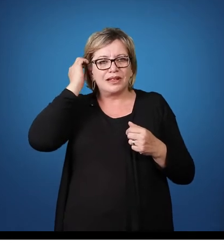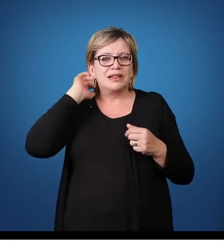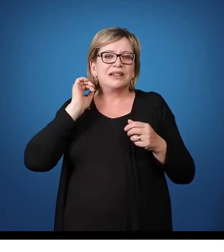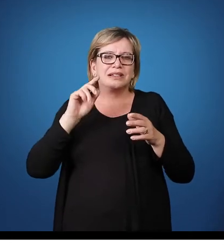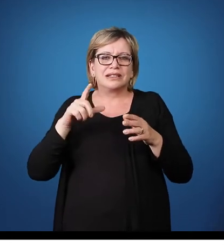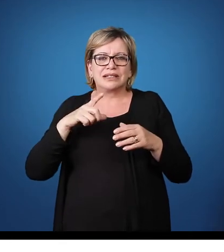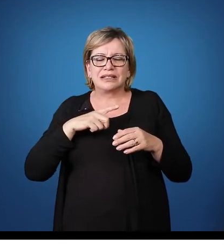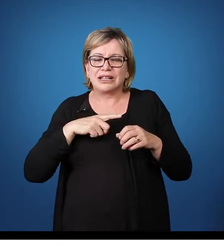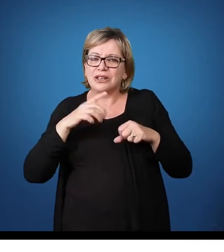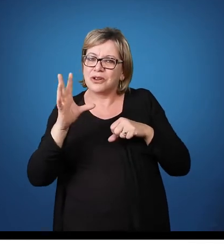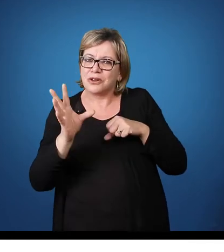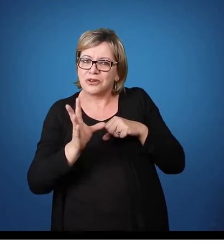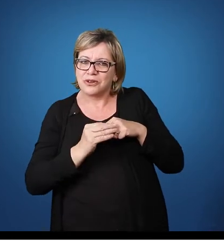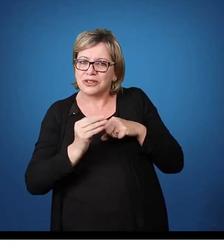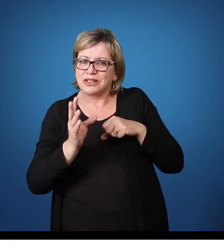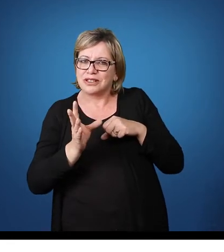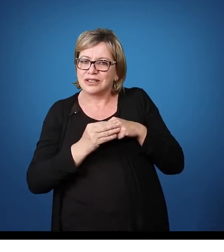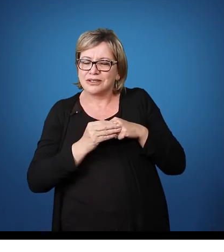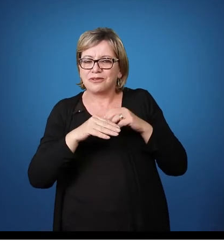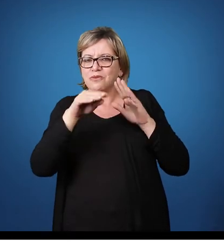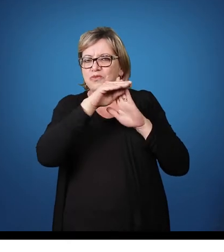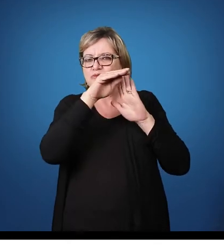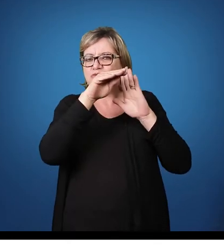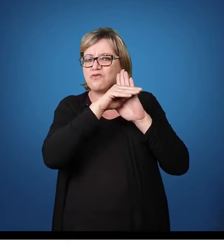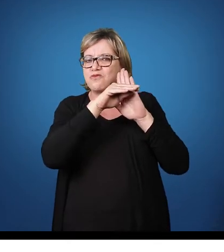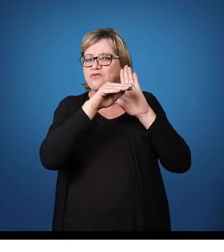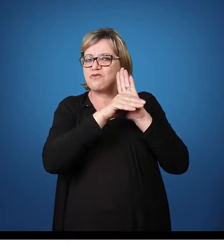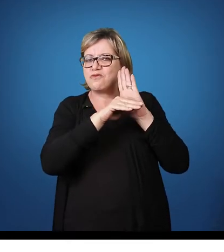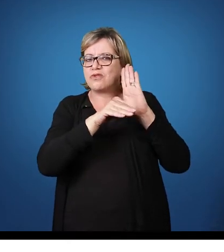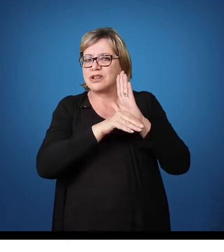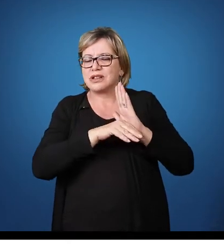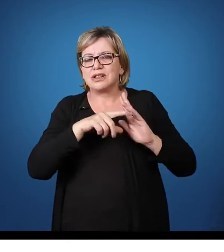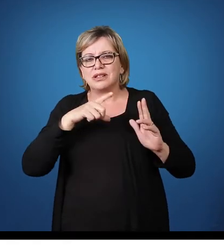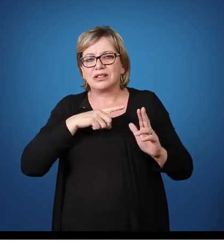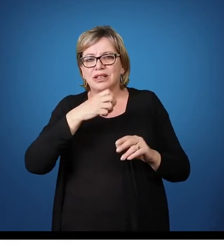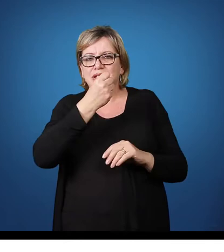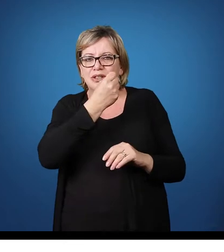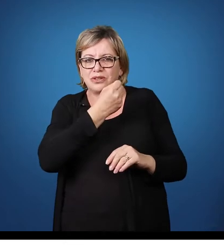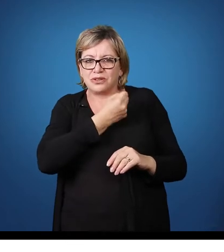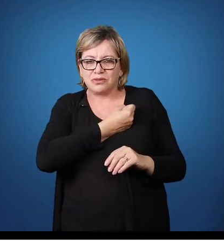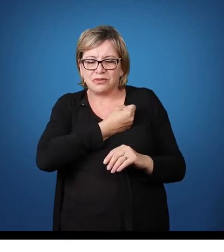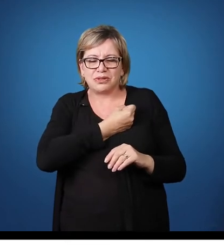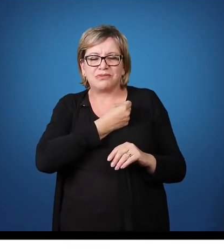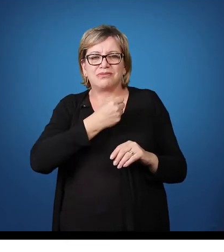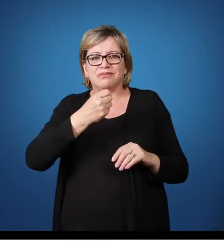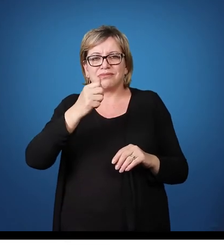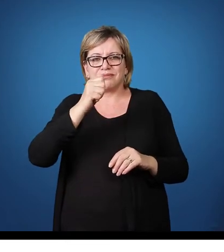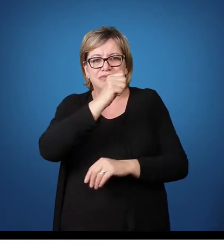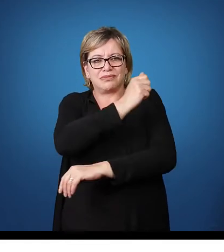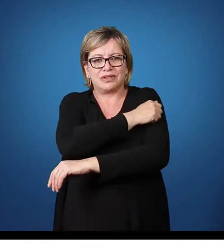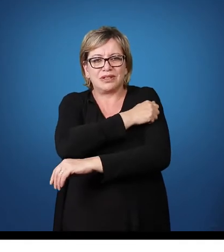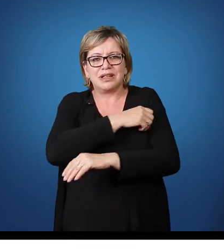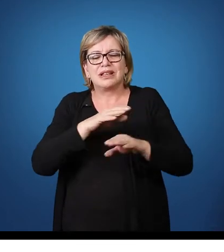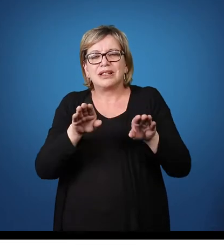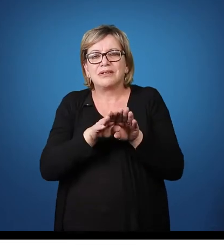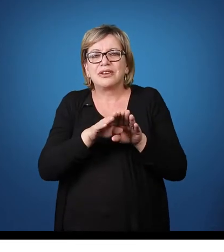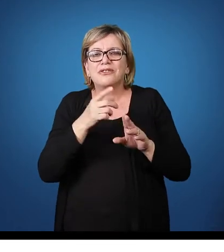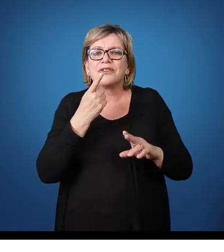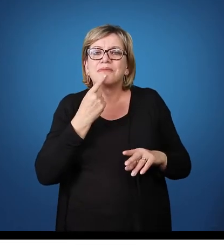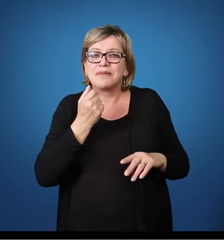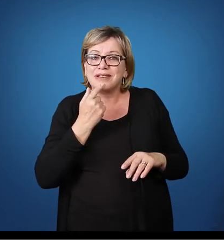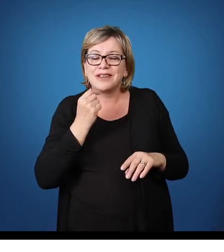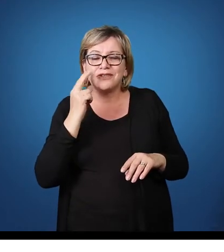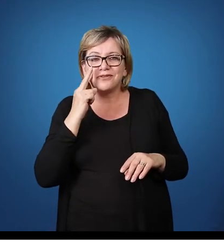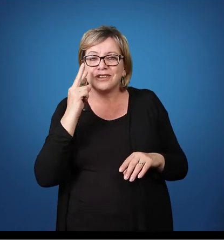questão de alguns conhecimentos, que eles são elencados, onde tem a numeração dos alunos e o vermelho nos